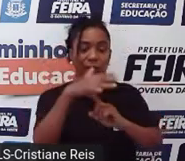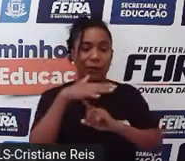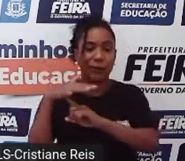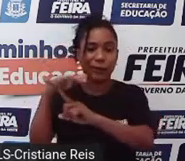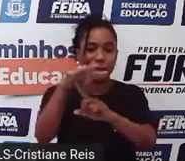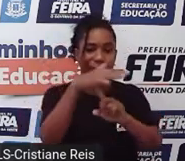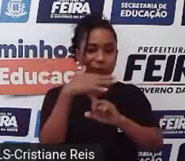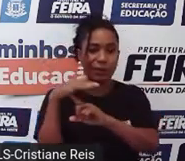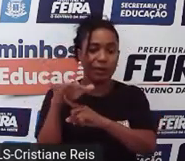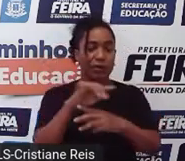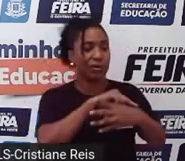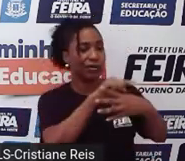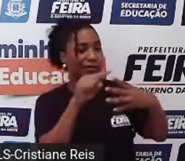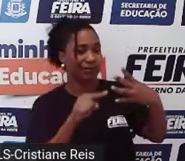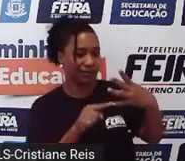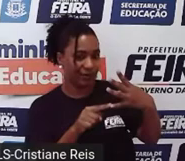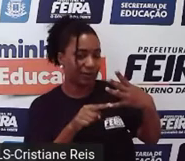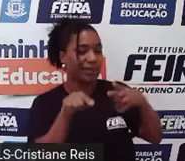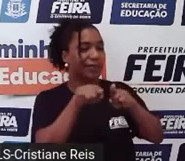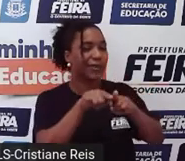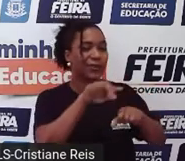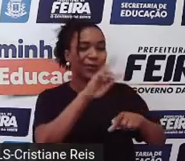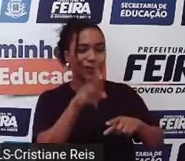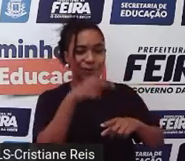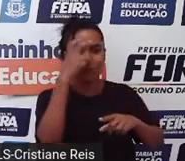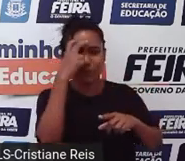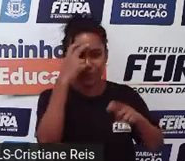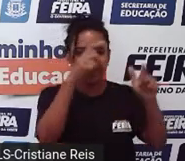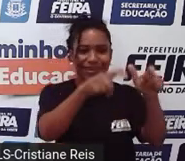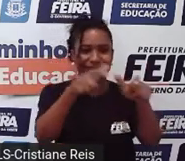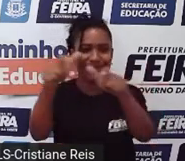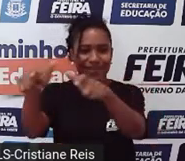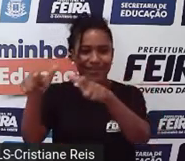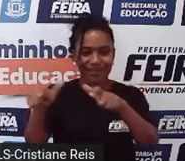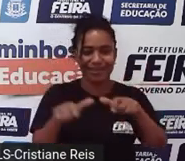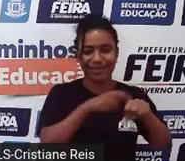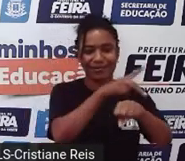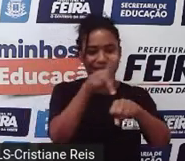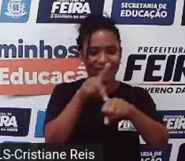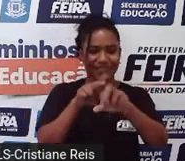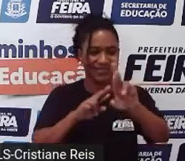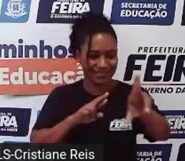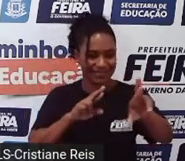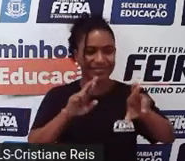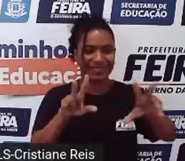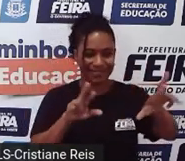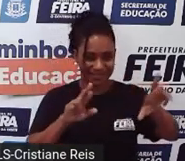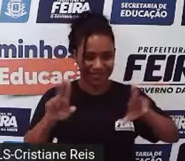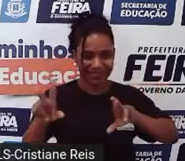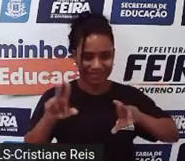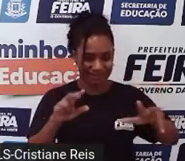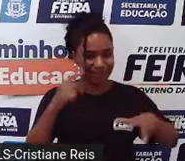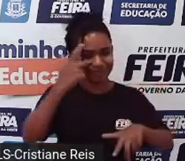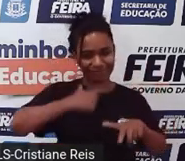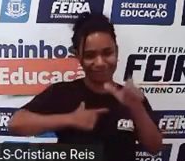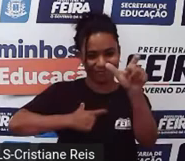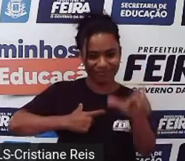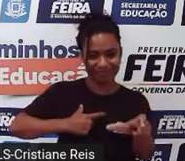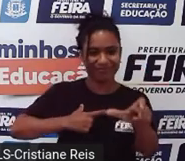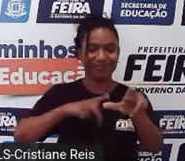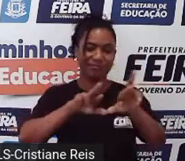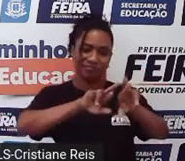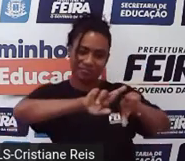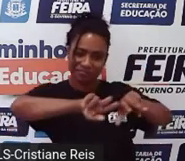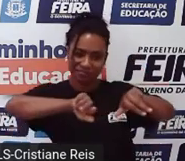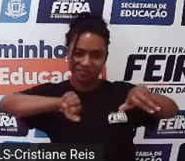diferenças culturais que nós já sabemos que é muito natural do ser humano. não é da nossa vida. A diversidade